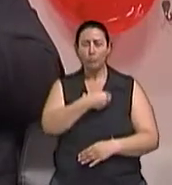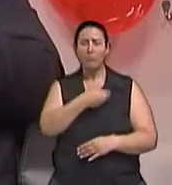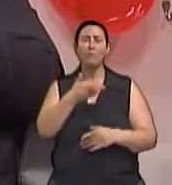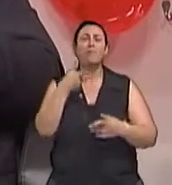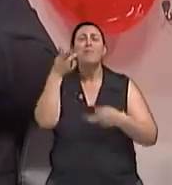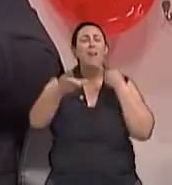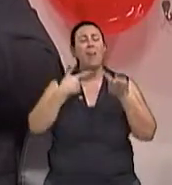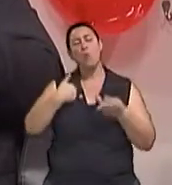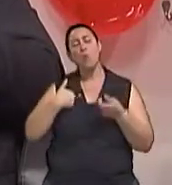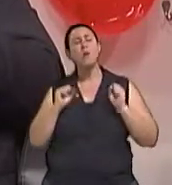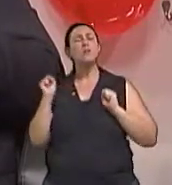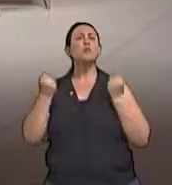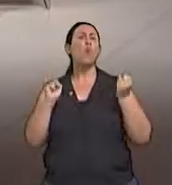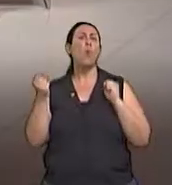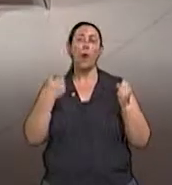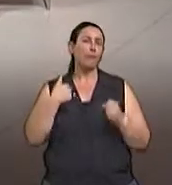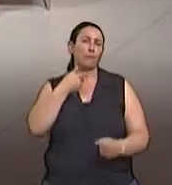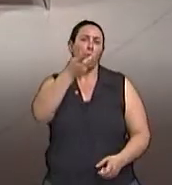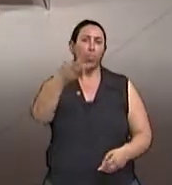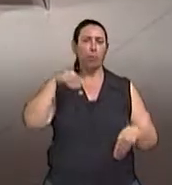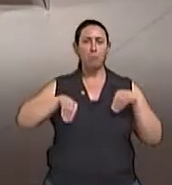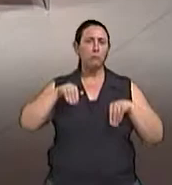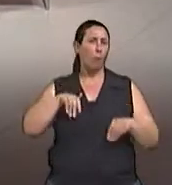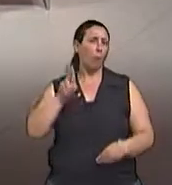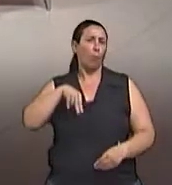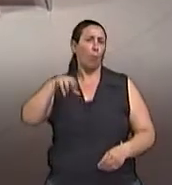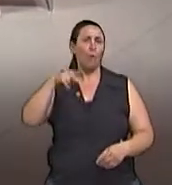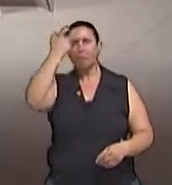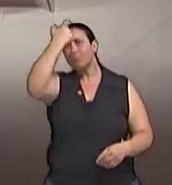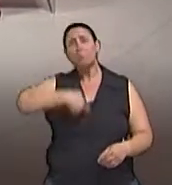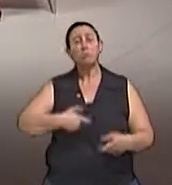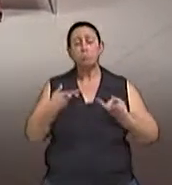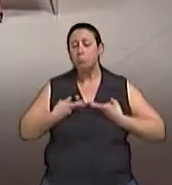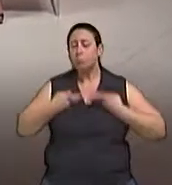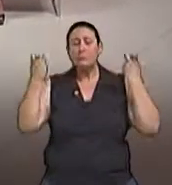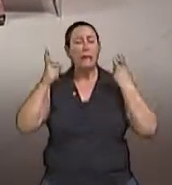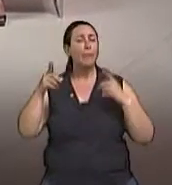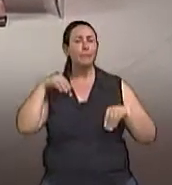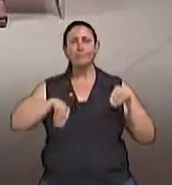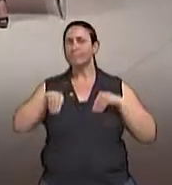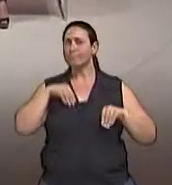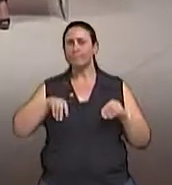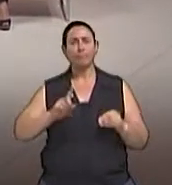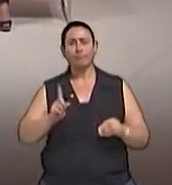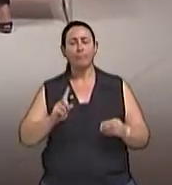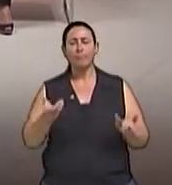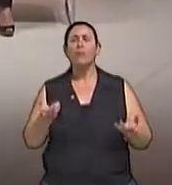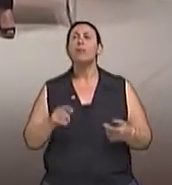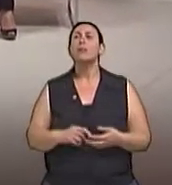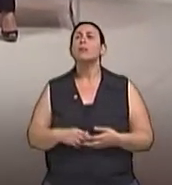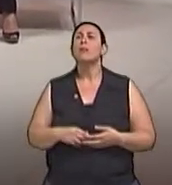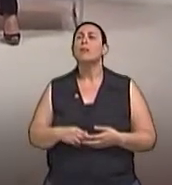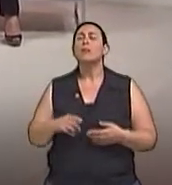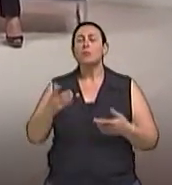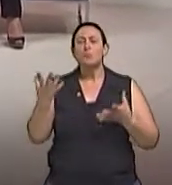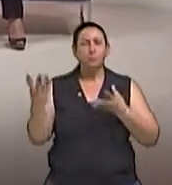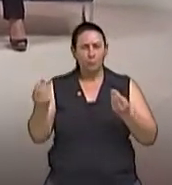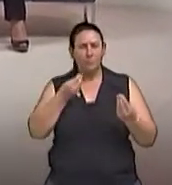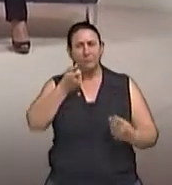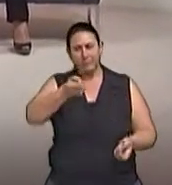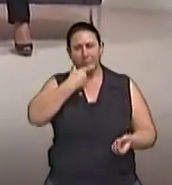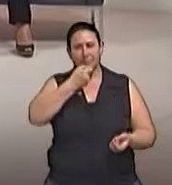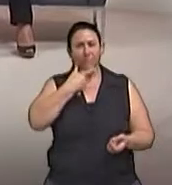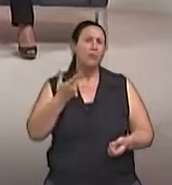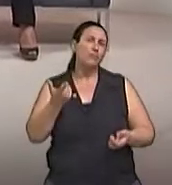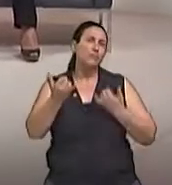ansiedade do que em depressão. Ah, com certeza. Então, é mais fácil aceitar a É o estigma, né? Está depressivo. Isso. Tanto que muitos medicamentos que